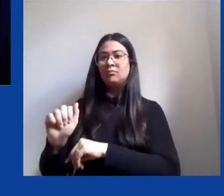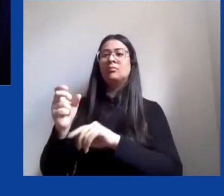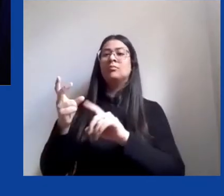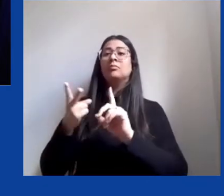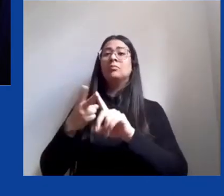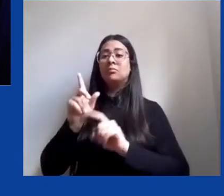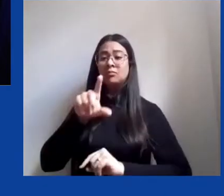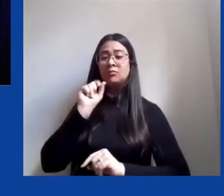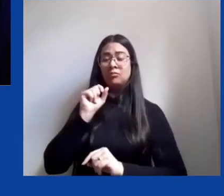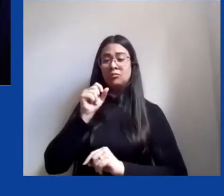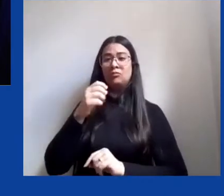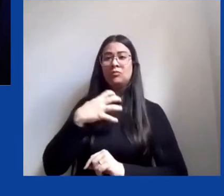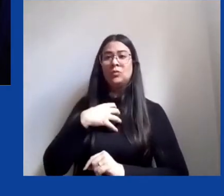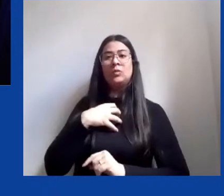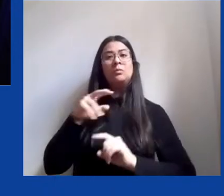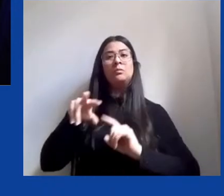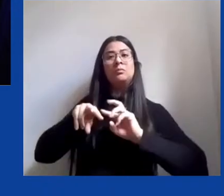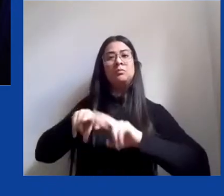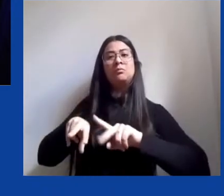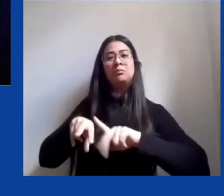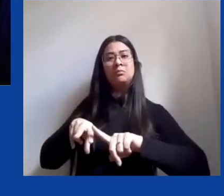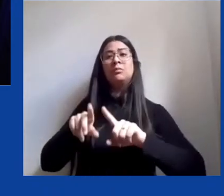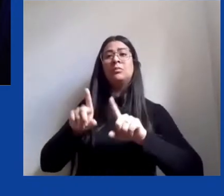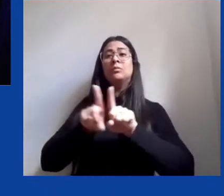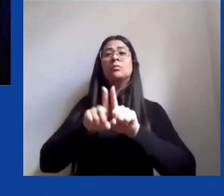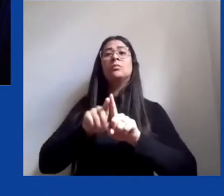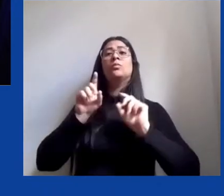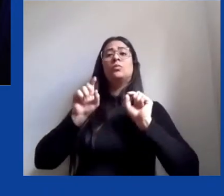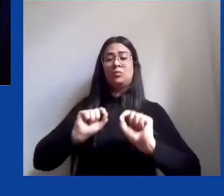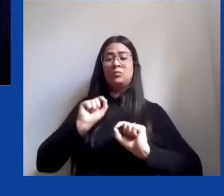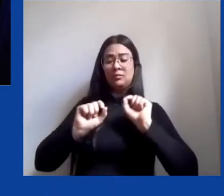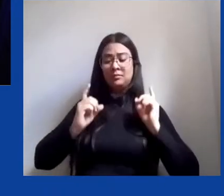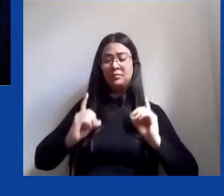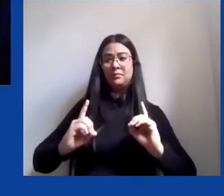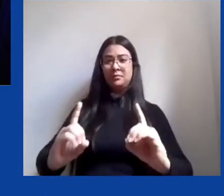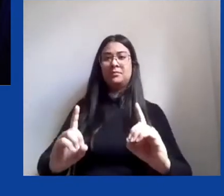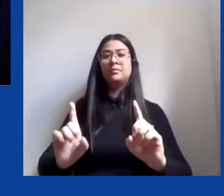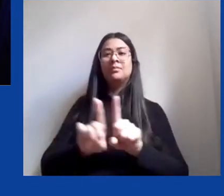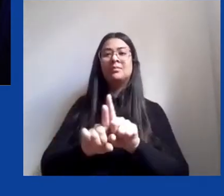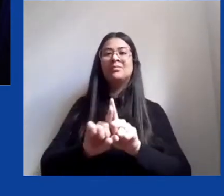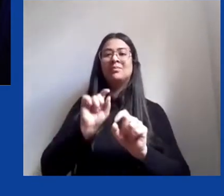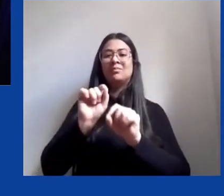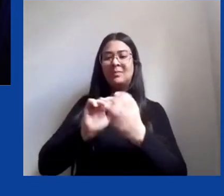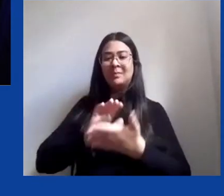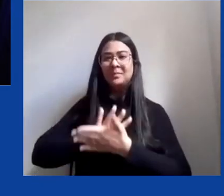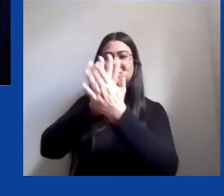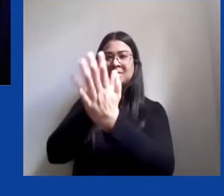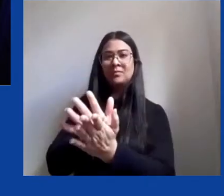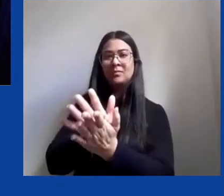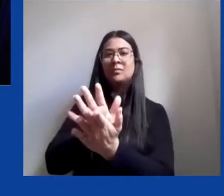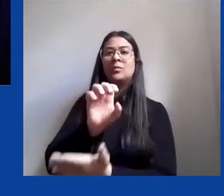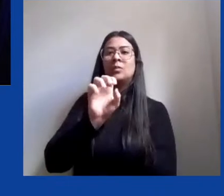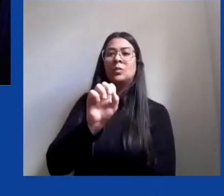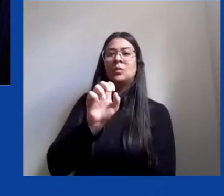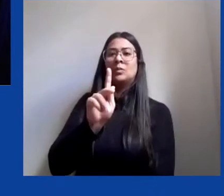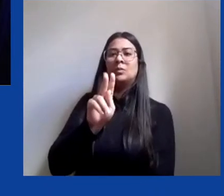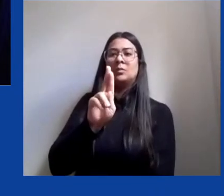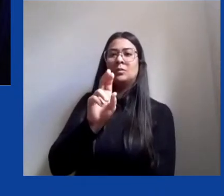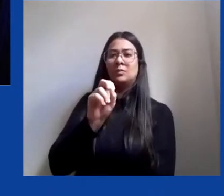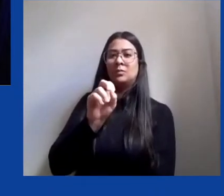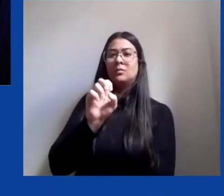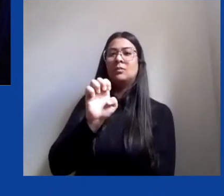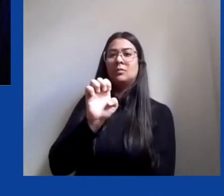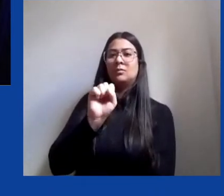dentre outras, e de modo geral contra as opressões vinculadas ao controle do